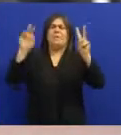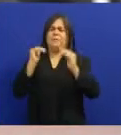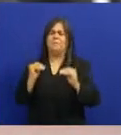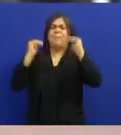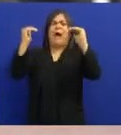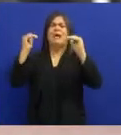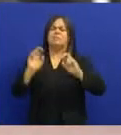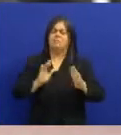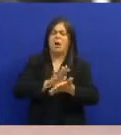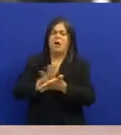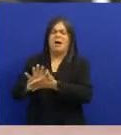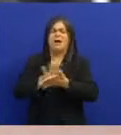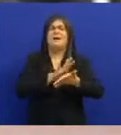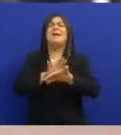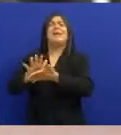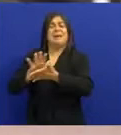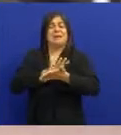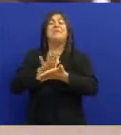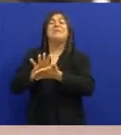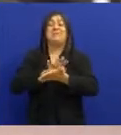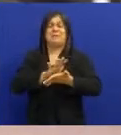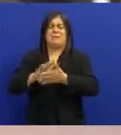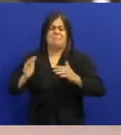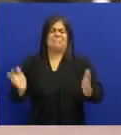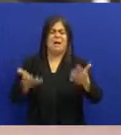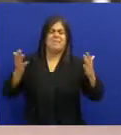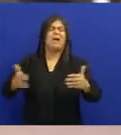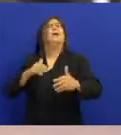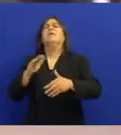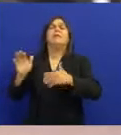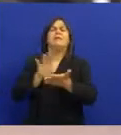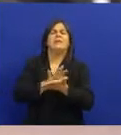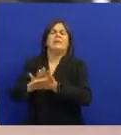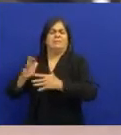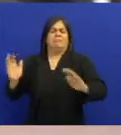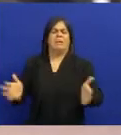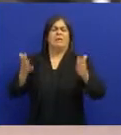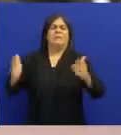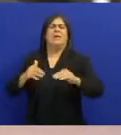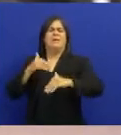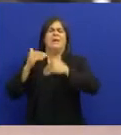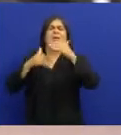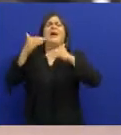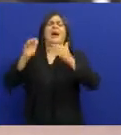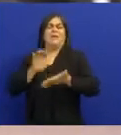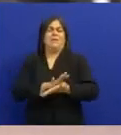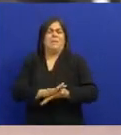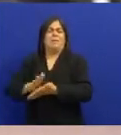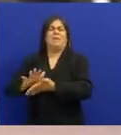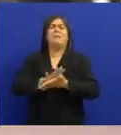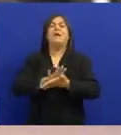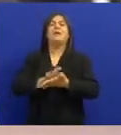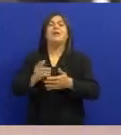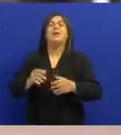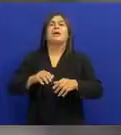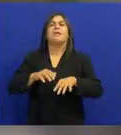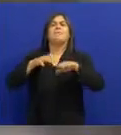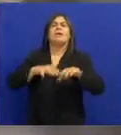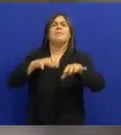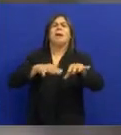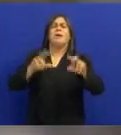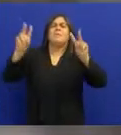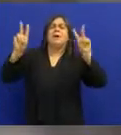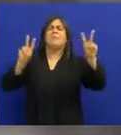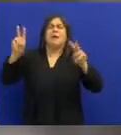O frevo Quer dizer Ele além de Ter acelerado o rojão Certo? Acelerado o baião Que deu o rojão Também acelerou Essas